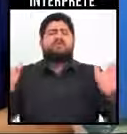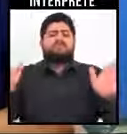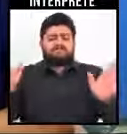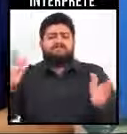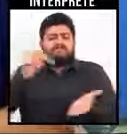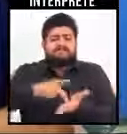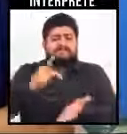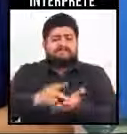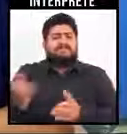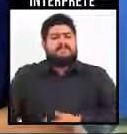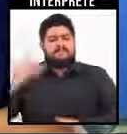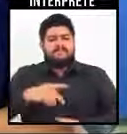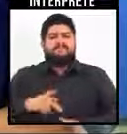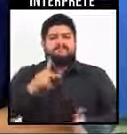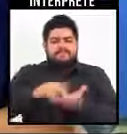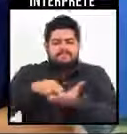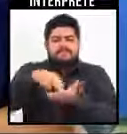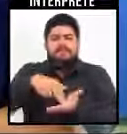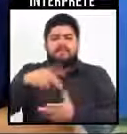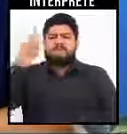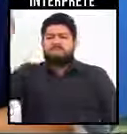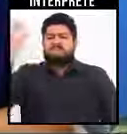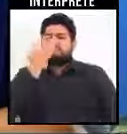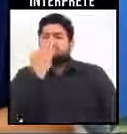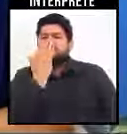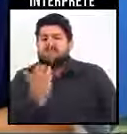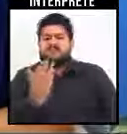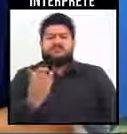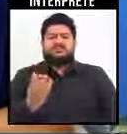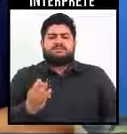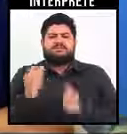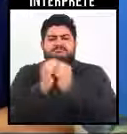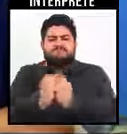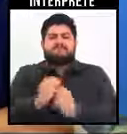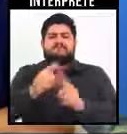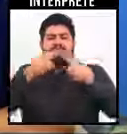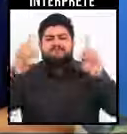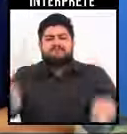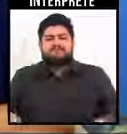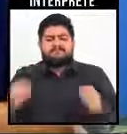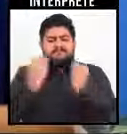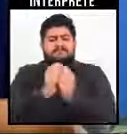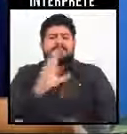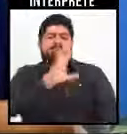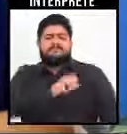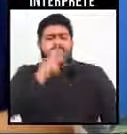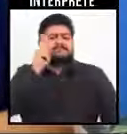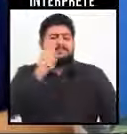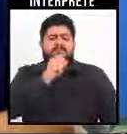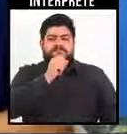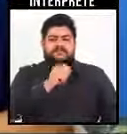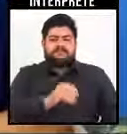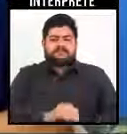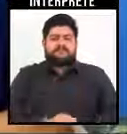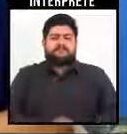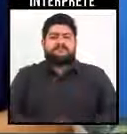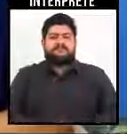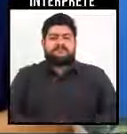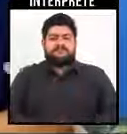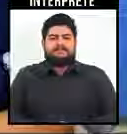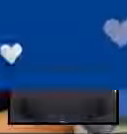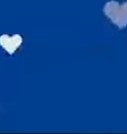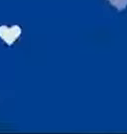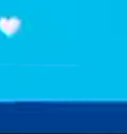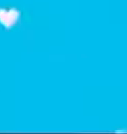portas abertas. Vamos firmes com Deus na frente, com os nossos servidores, juntos, por amor a Porto